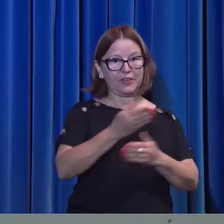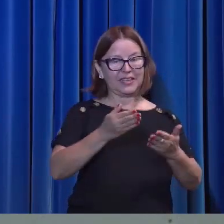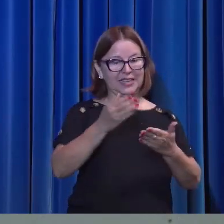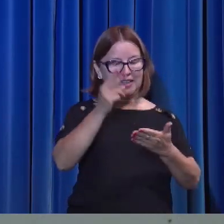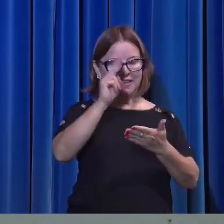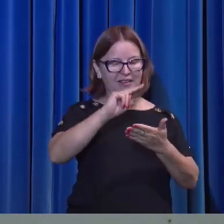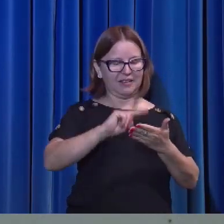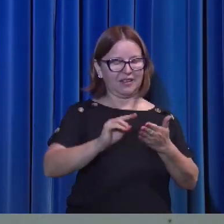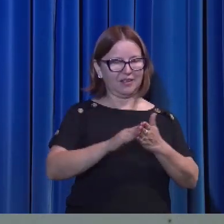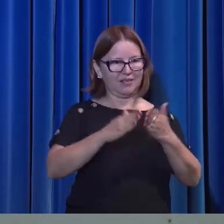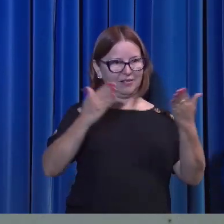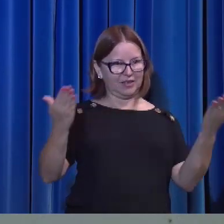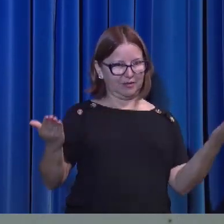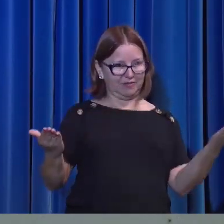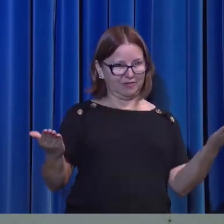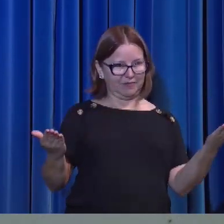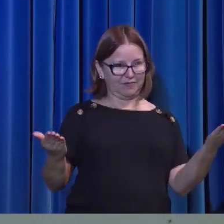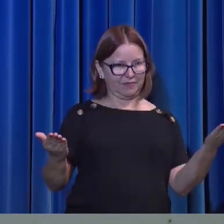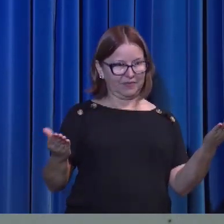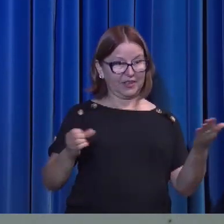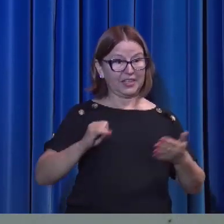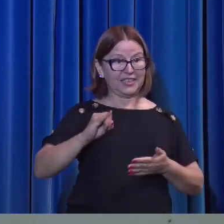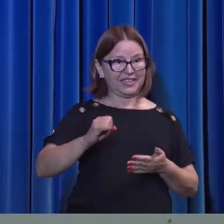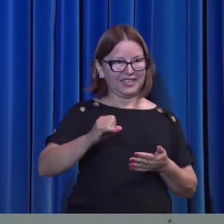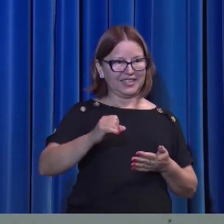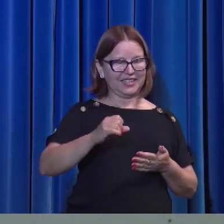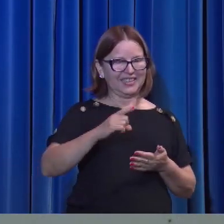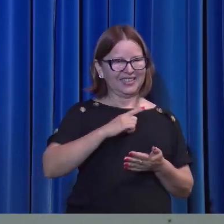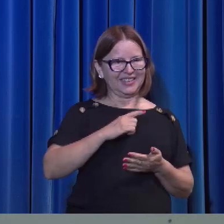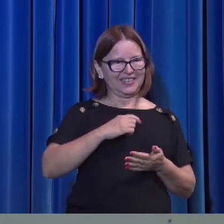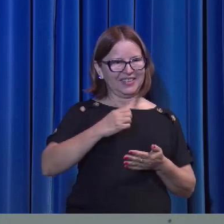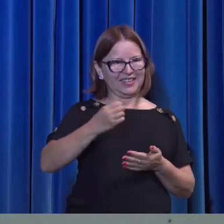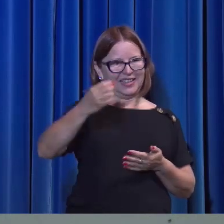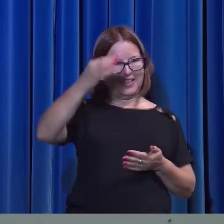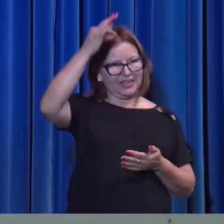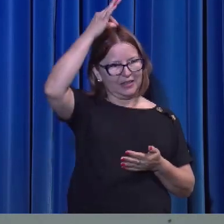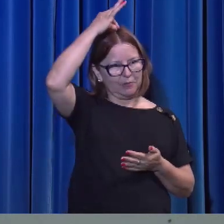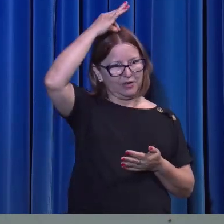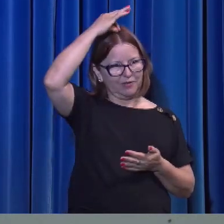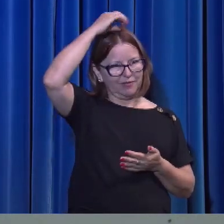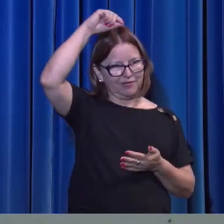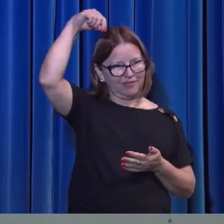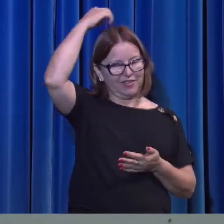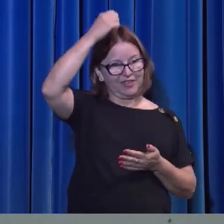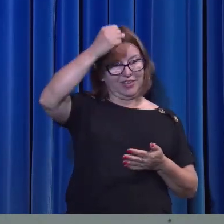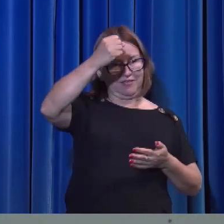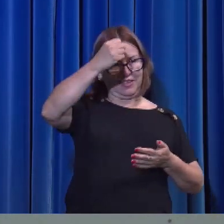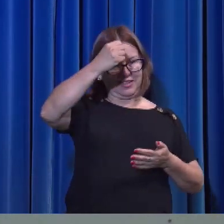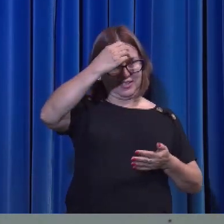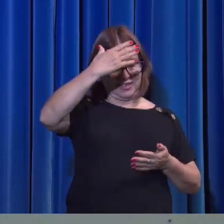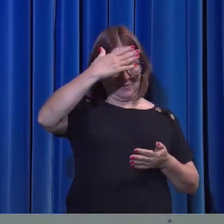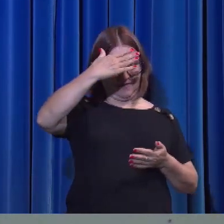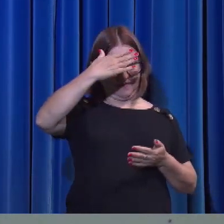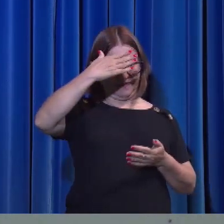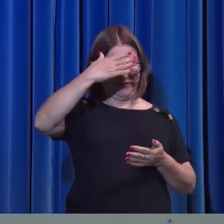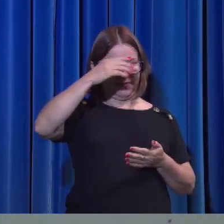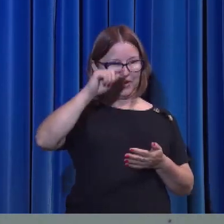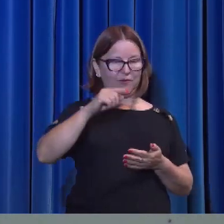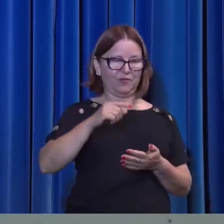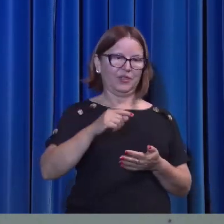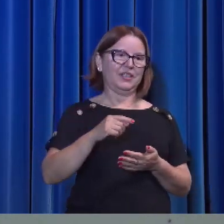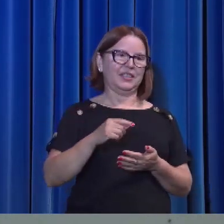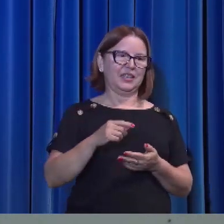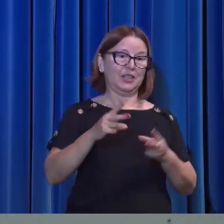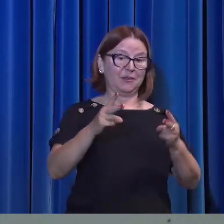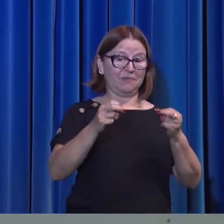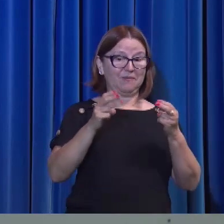se você tiver a revelação do Espírito Santo, o foco, o holofote do Espírito Santo, você vai enxergar Jesus